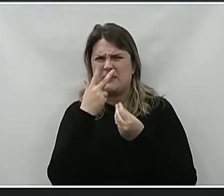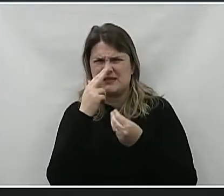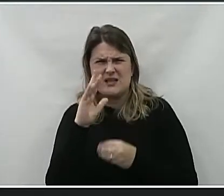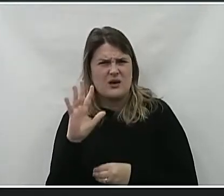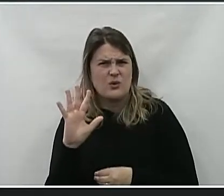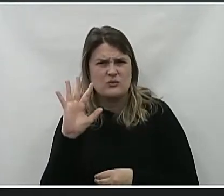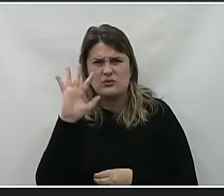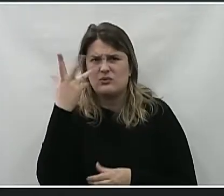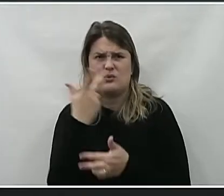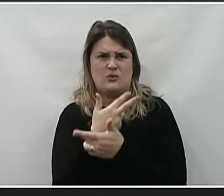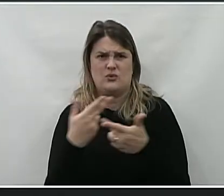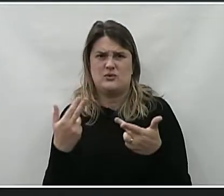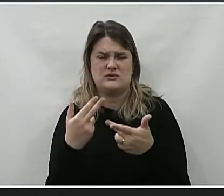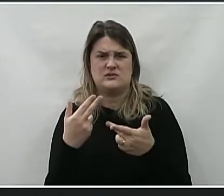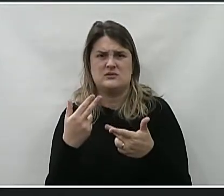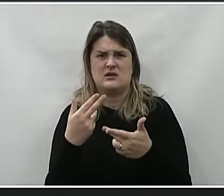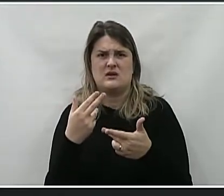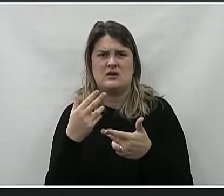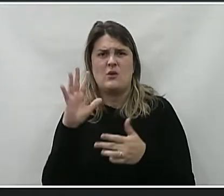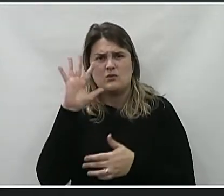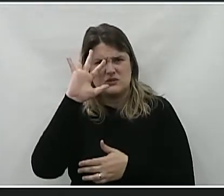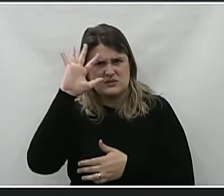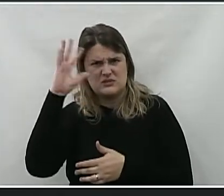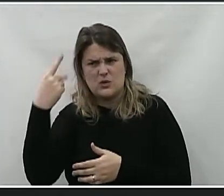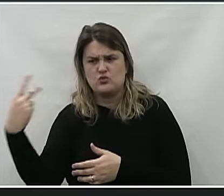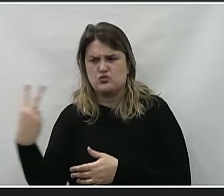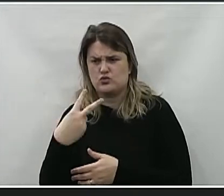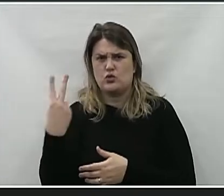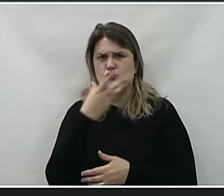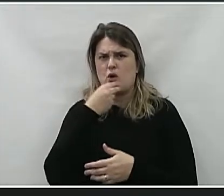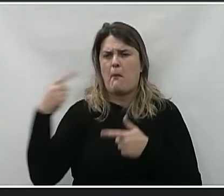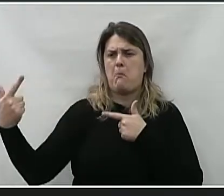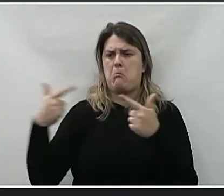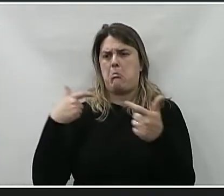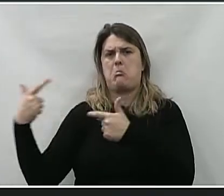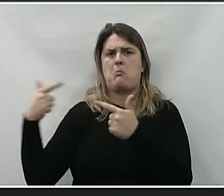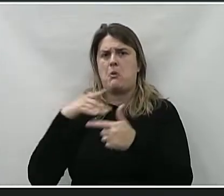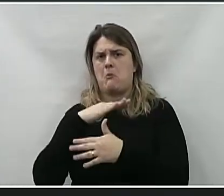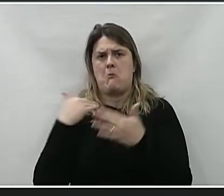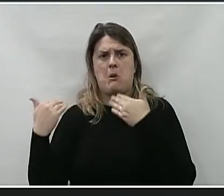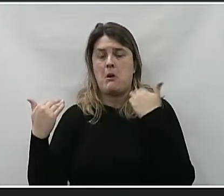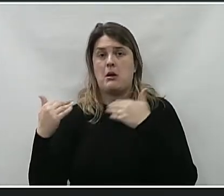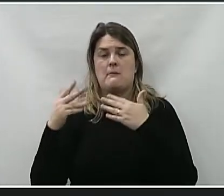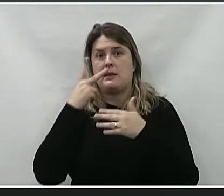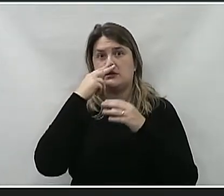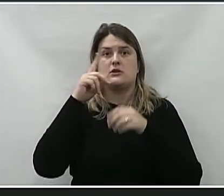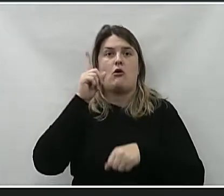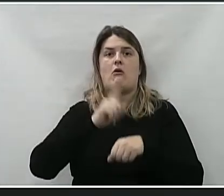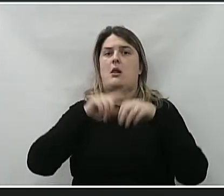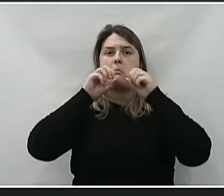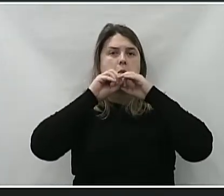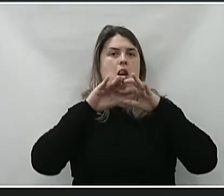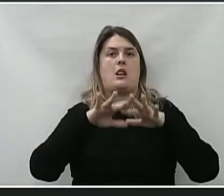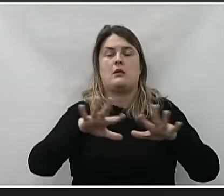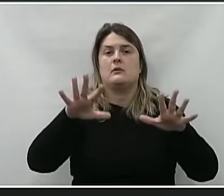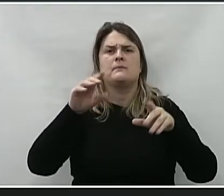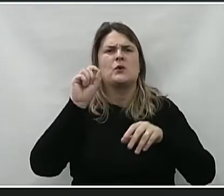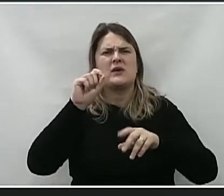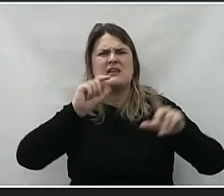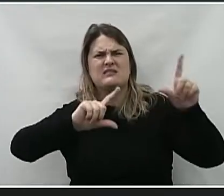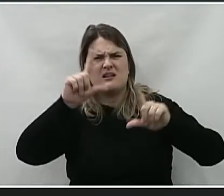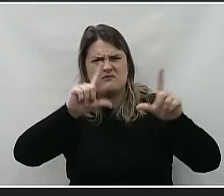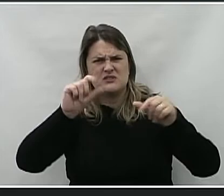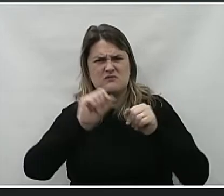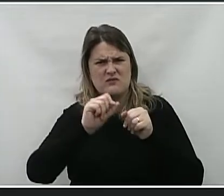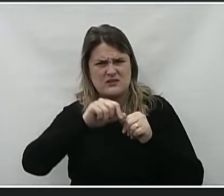aconteceu um assassinato, uma troca de tiros, e você já sair generalizando. É o que a imprensa está